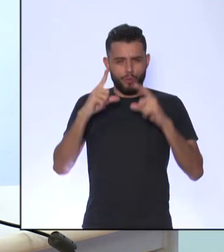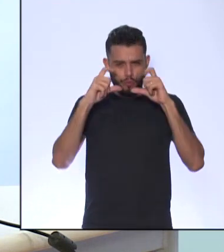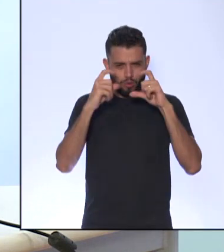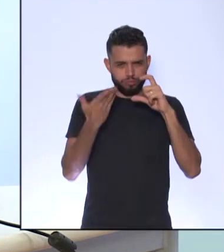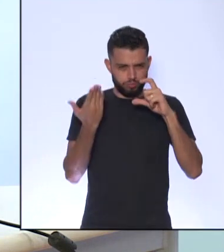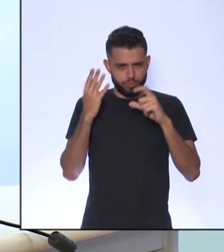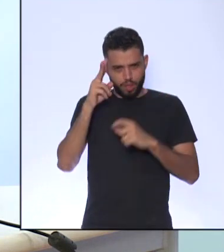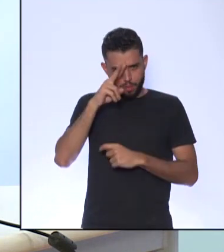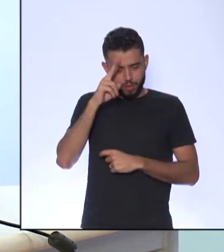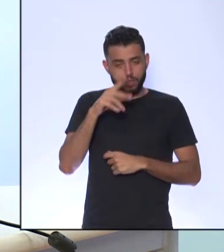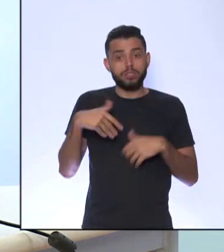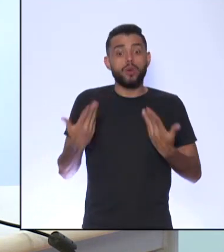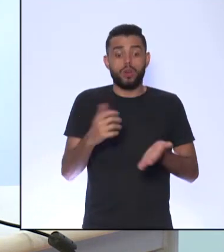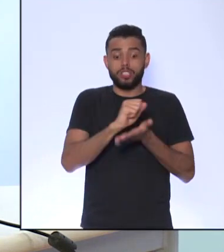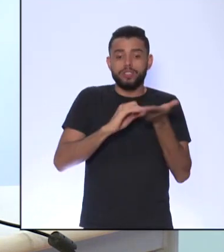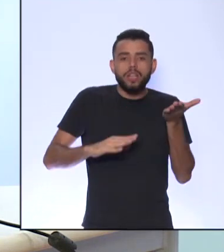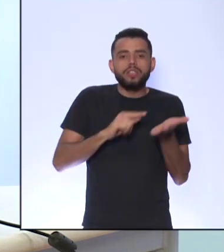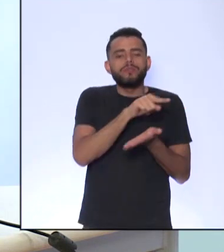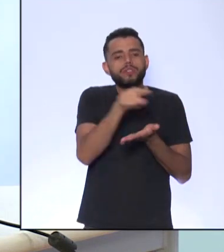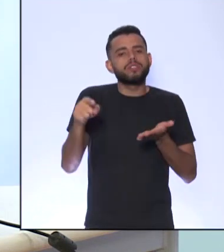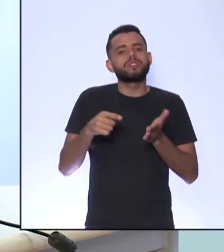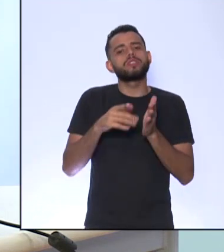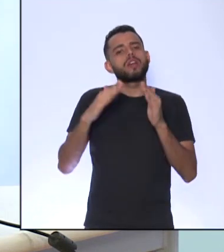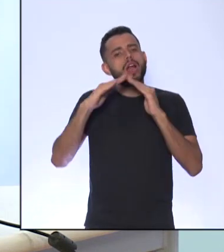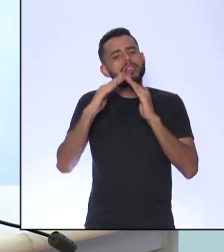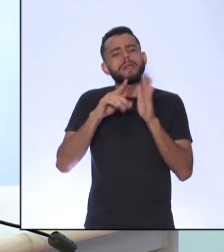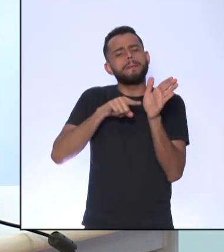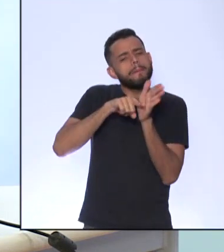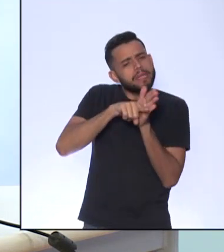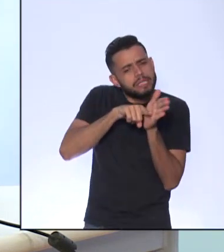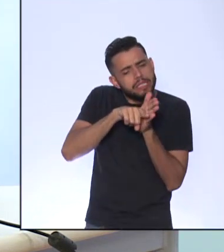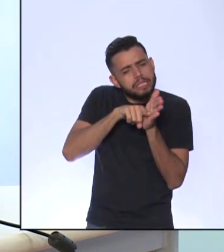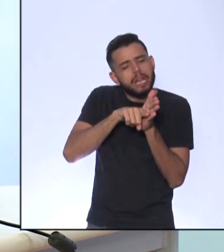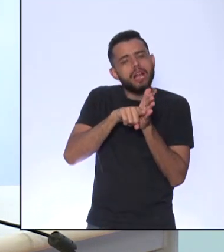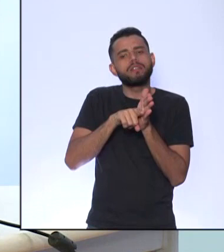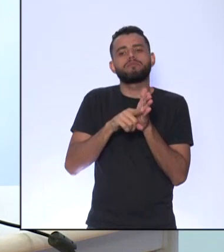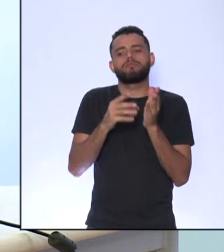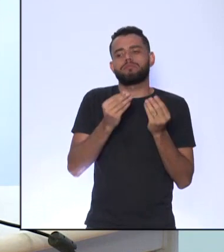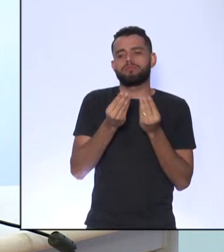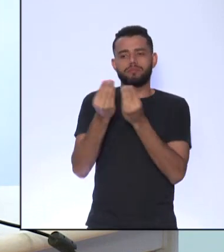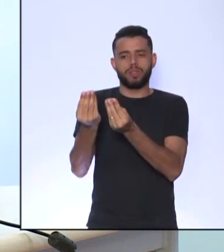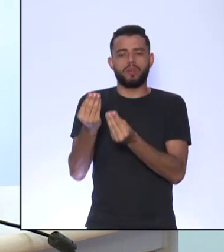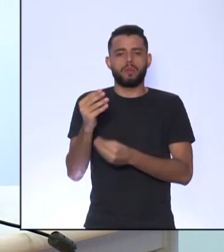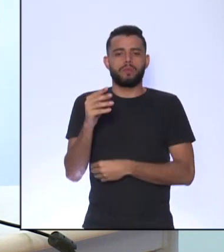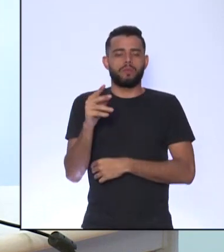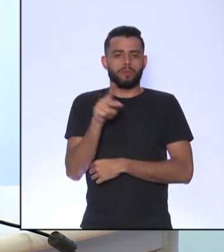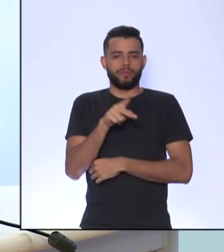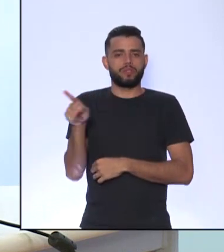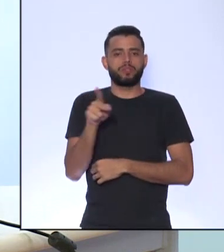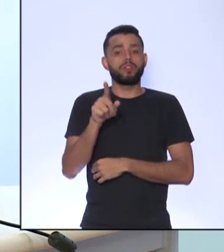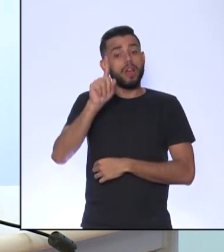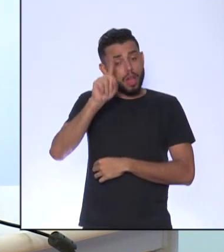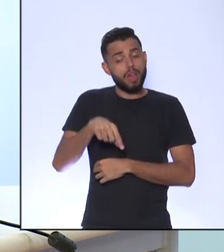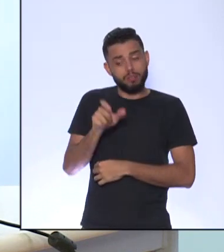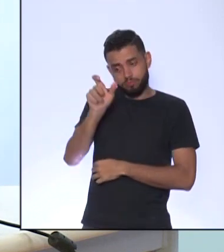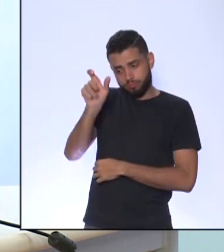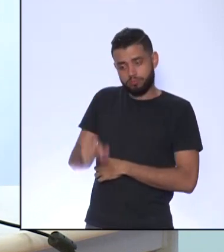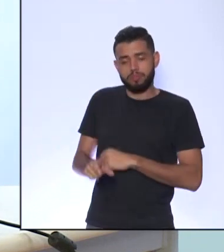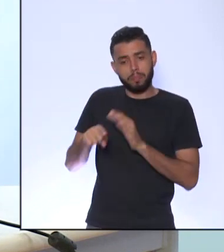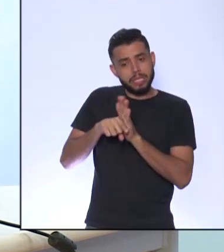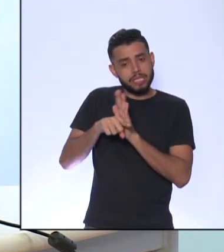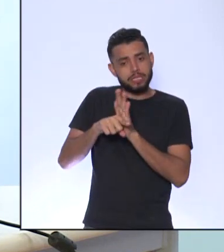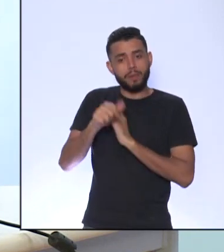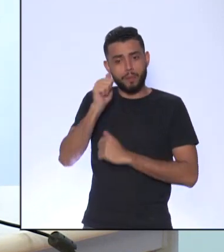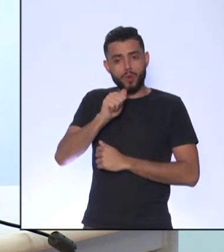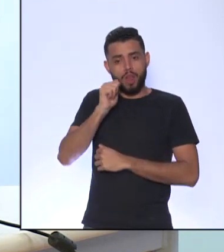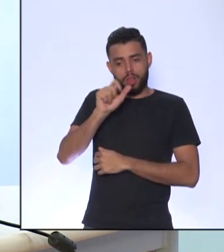casa Irem trabalhando para estar devolvendo para o seu professor Uma pesquisa sobre ela Sobre a importância dela na